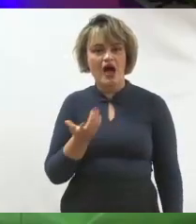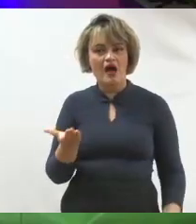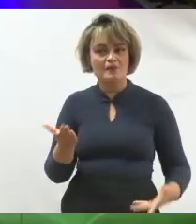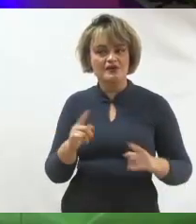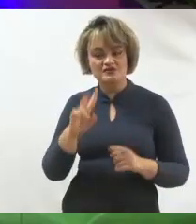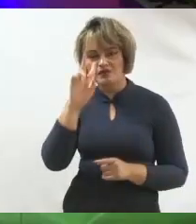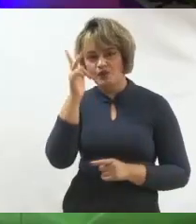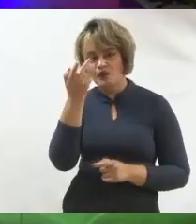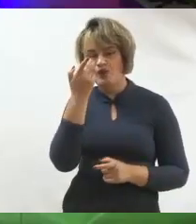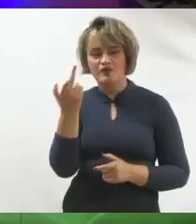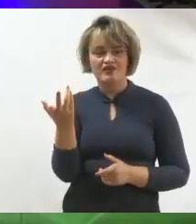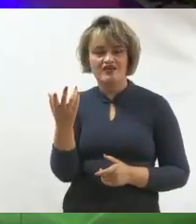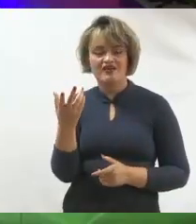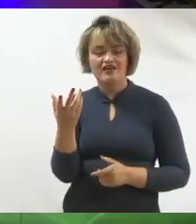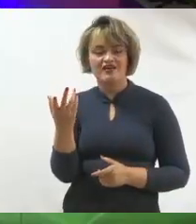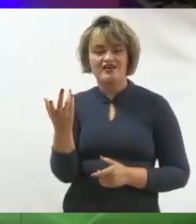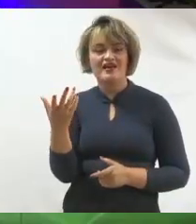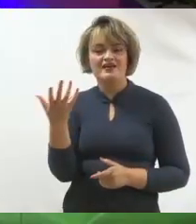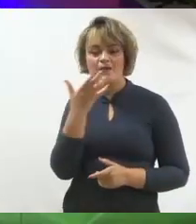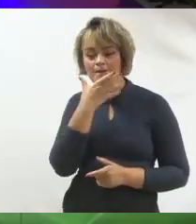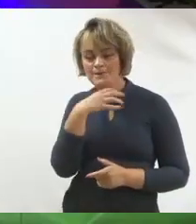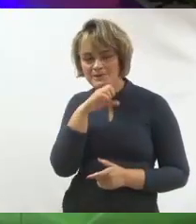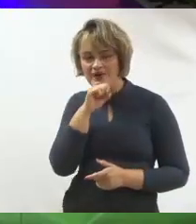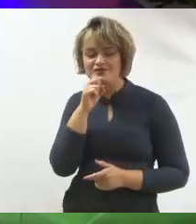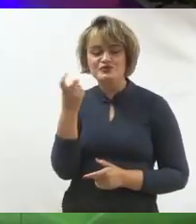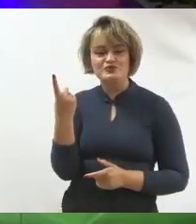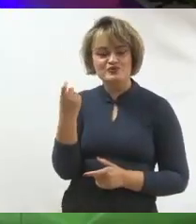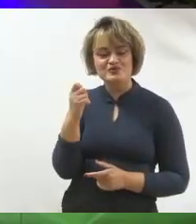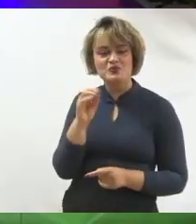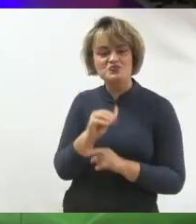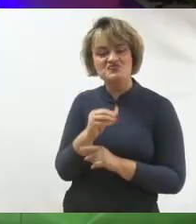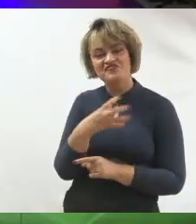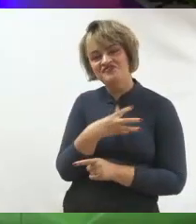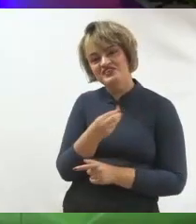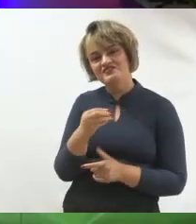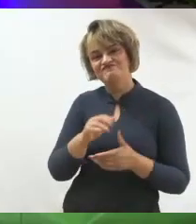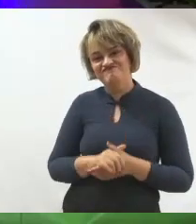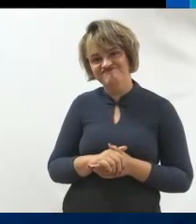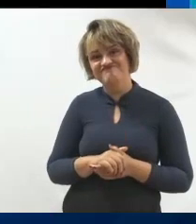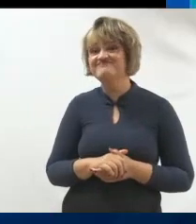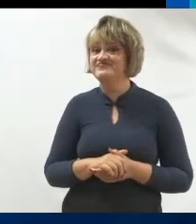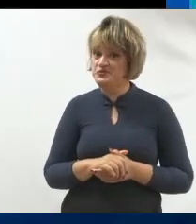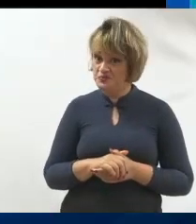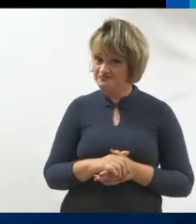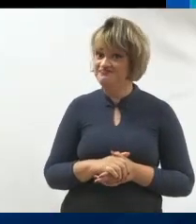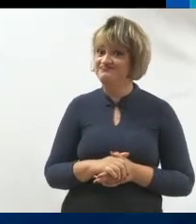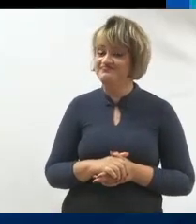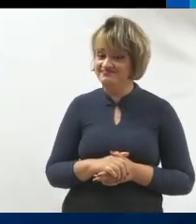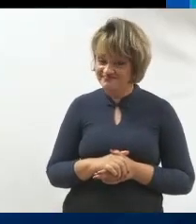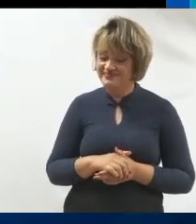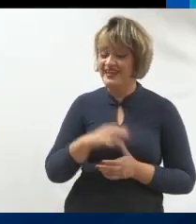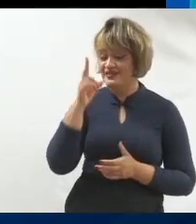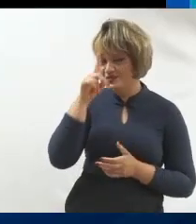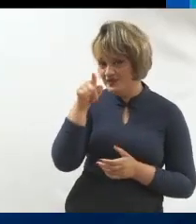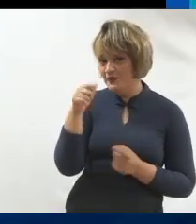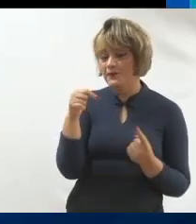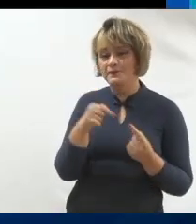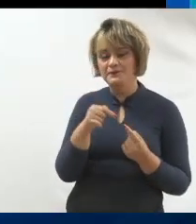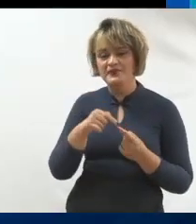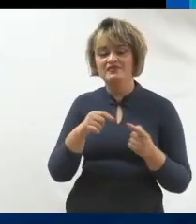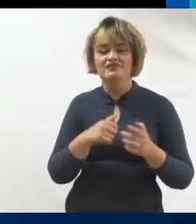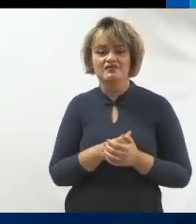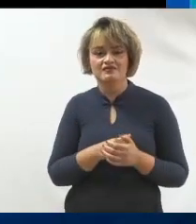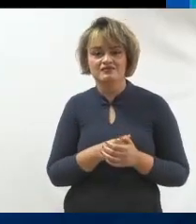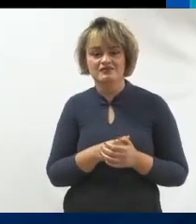o que o tornou ainda mais interessante. Então, olha só o tanto que é específico a história dele e o tanto que